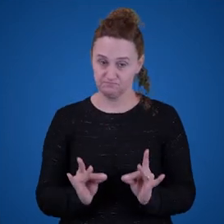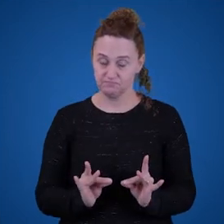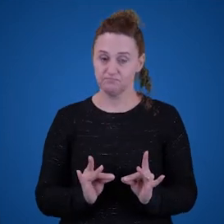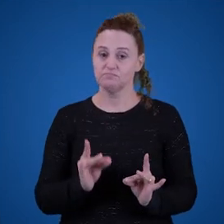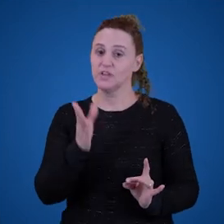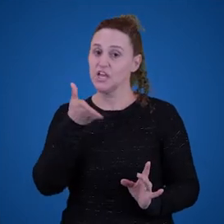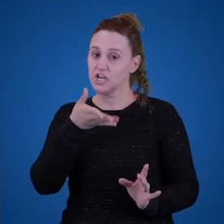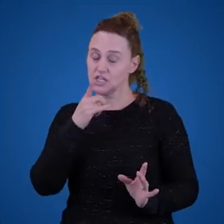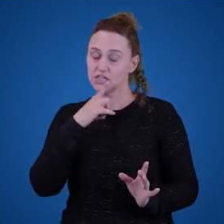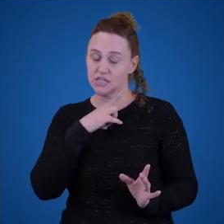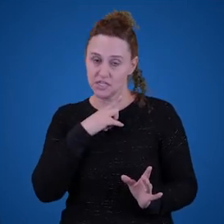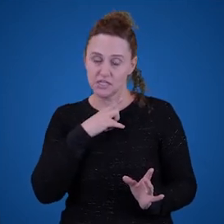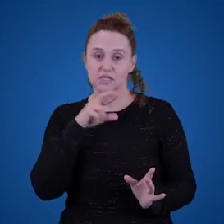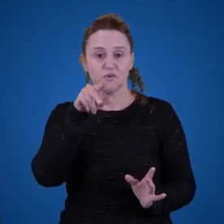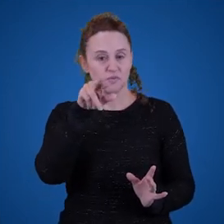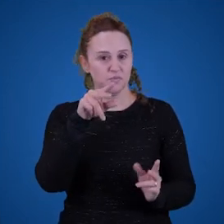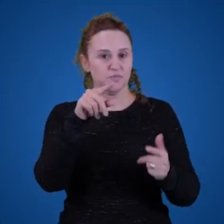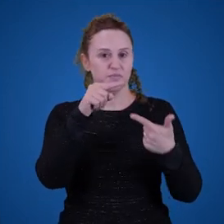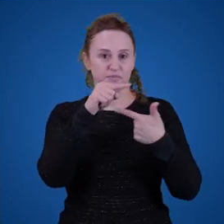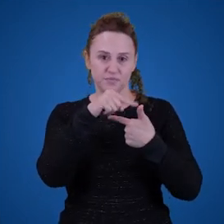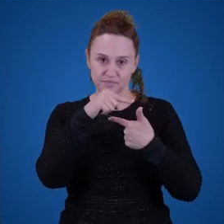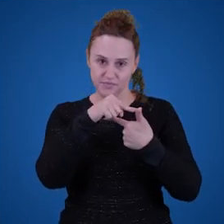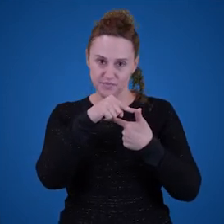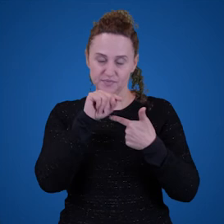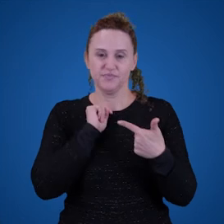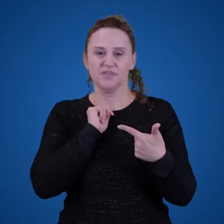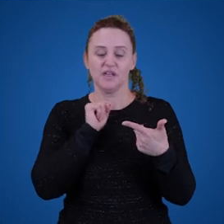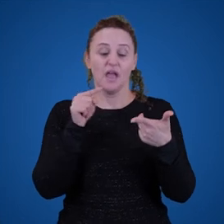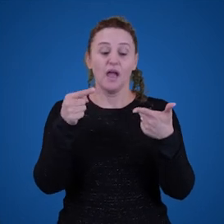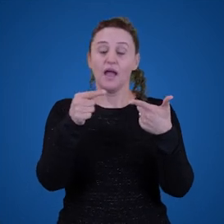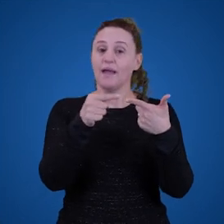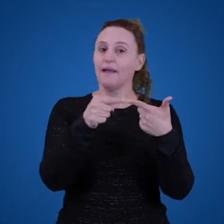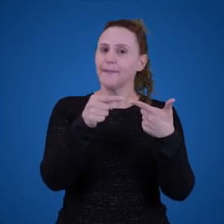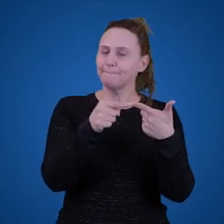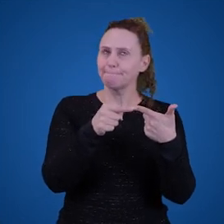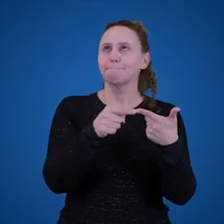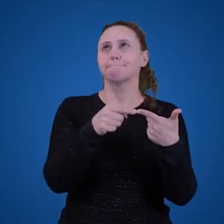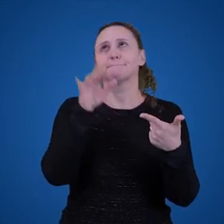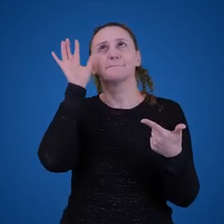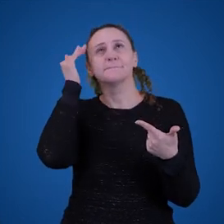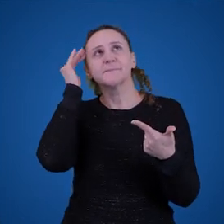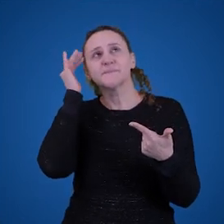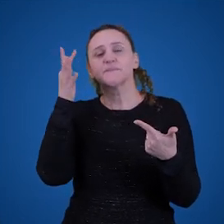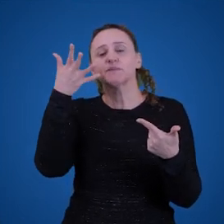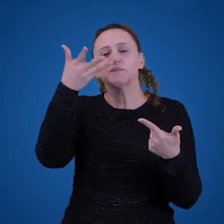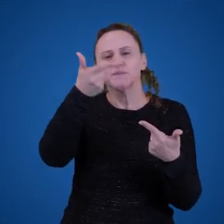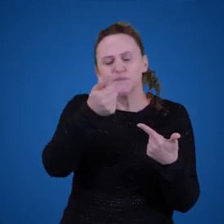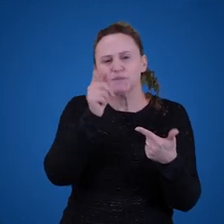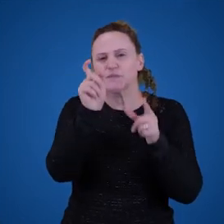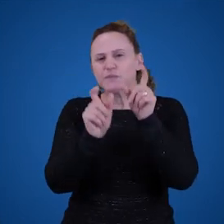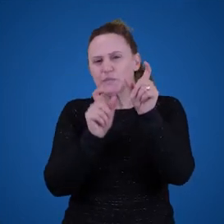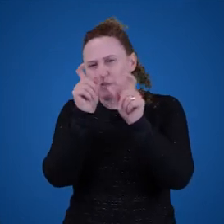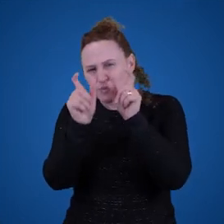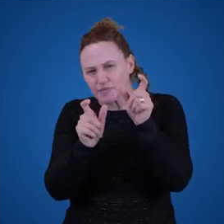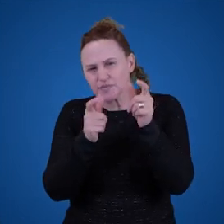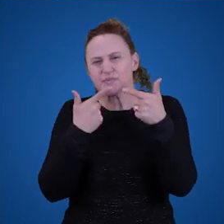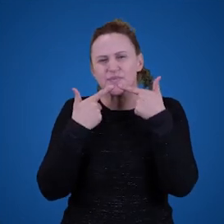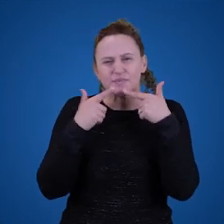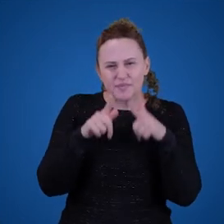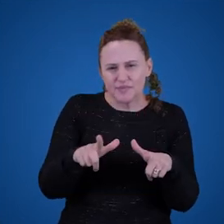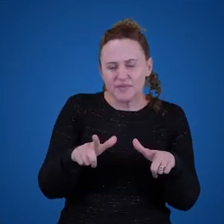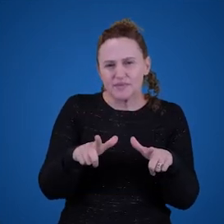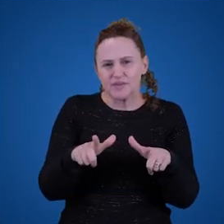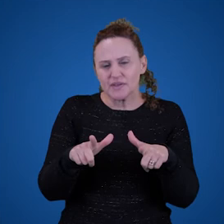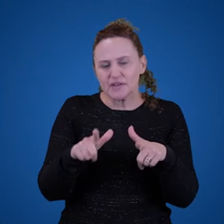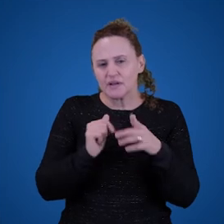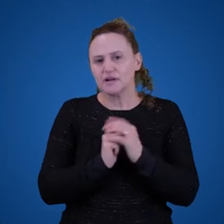defender que todas as palavras de uma língua referem algo de todo em todo. Vai haver algumas línguas que parecem